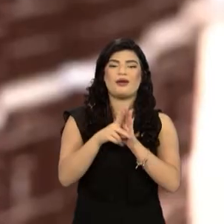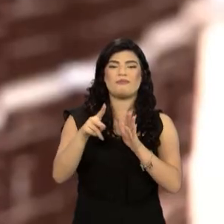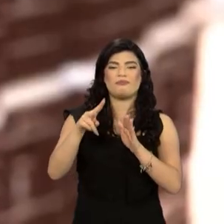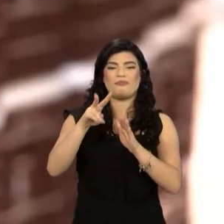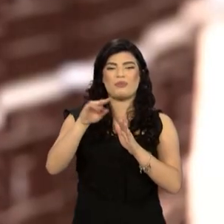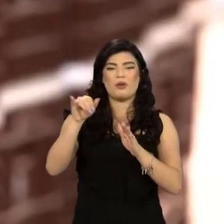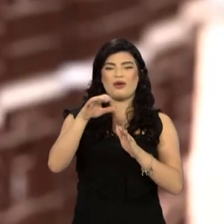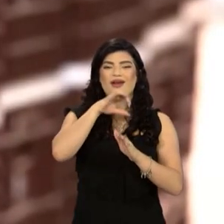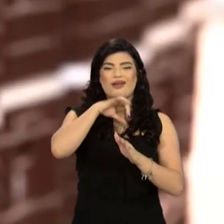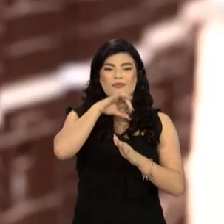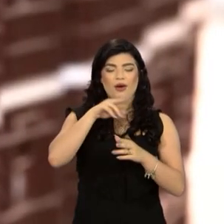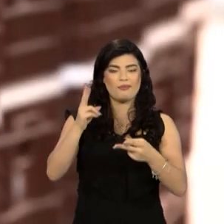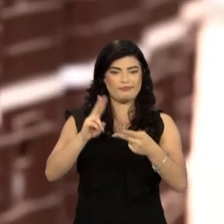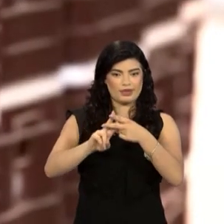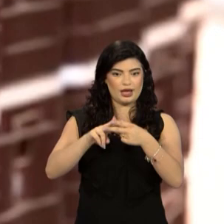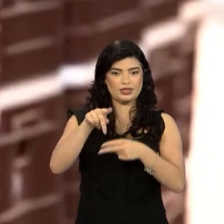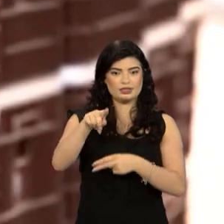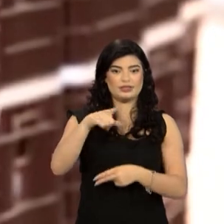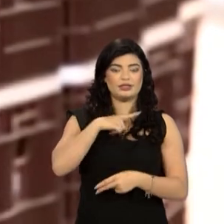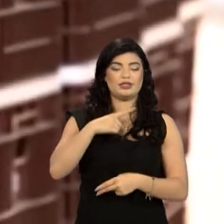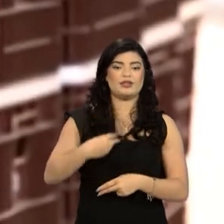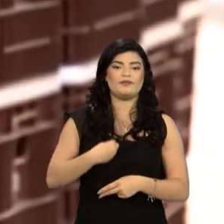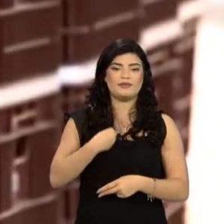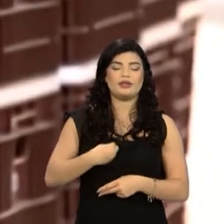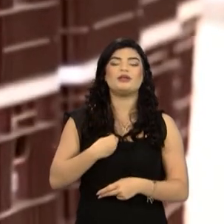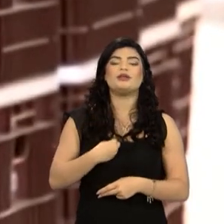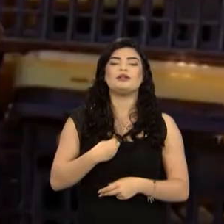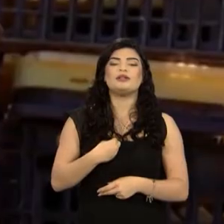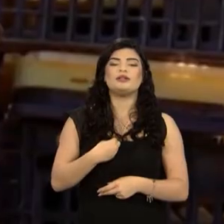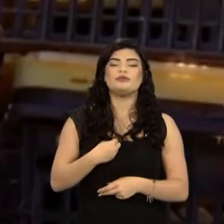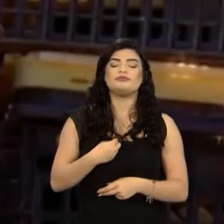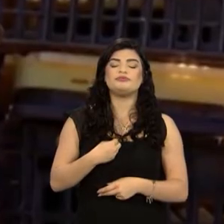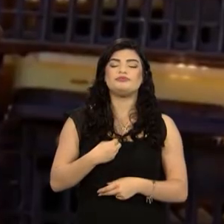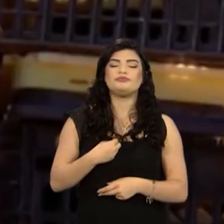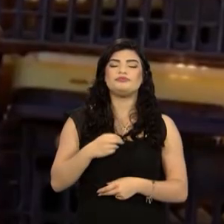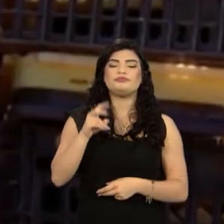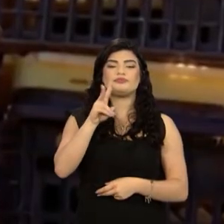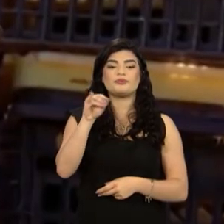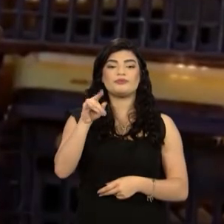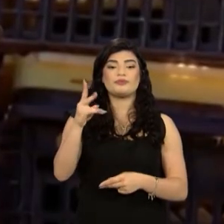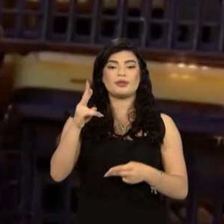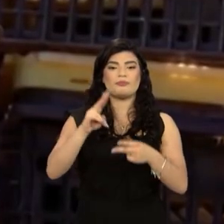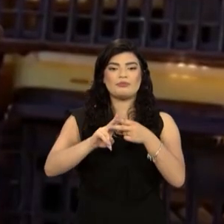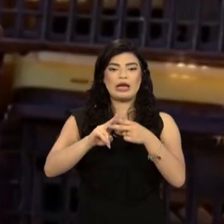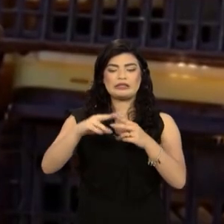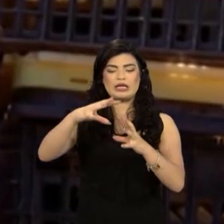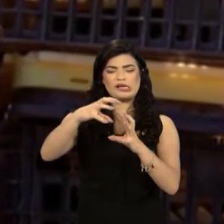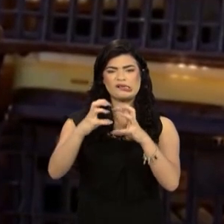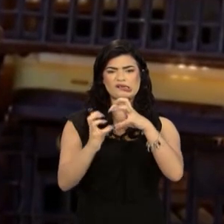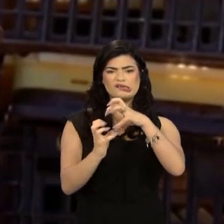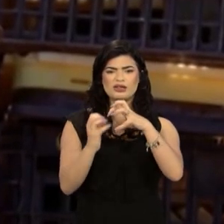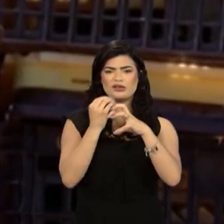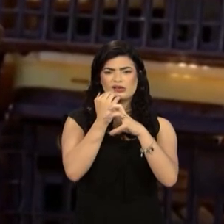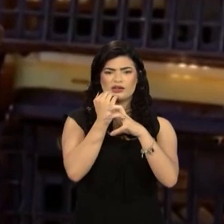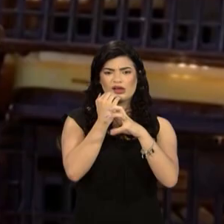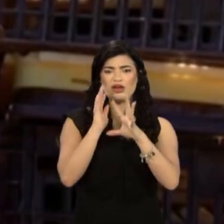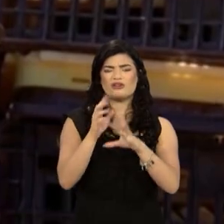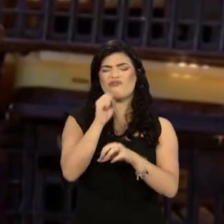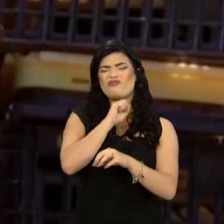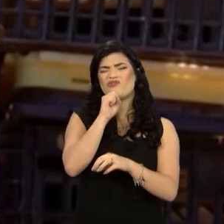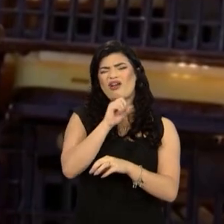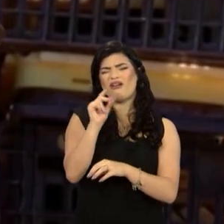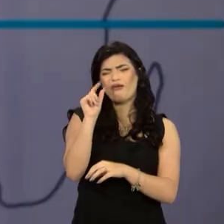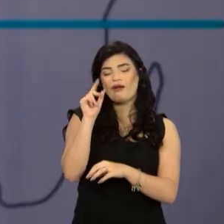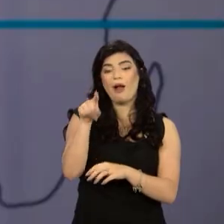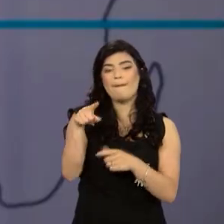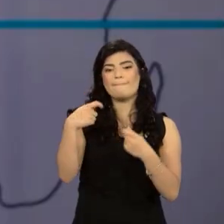onde vai os animais, que são coletados animais, ave viva. Então, quando a gaiola, ela chega no fim da vida útil, ela